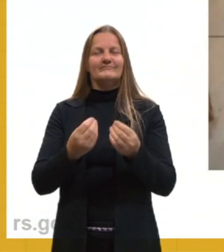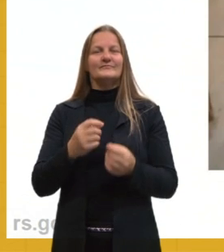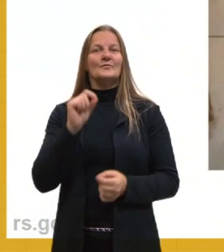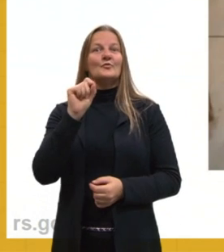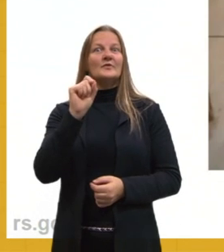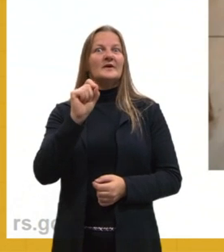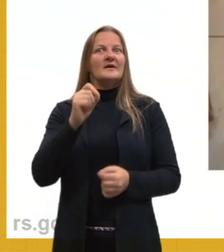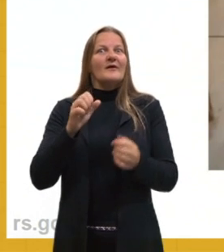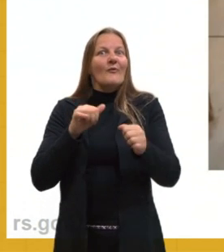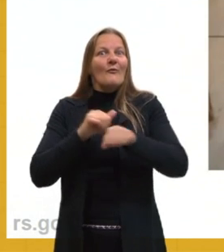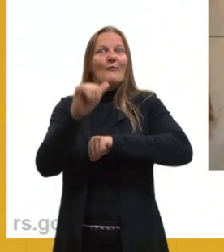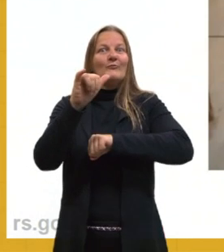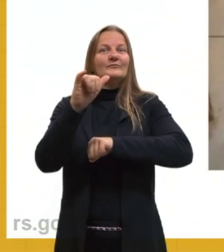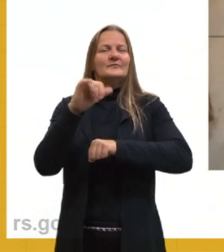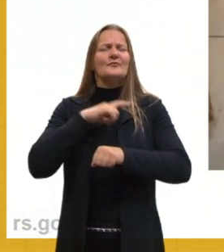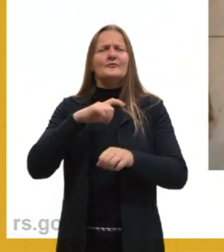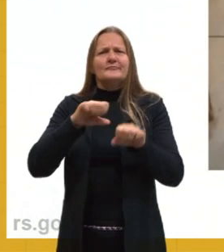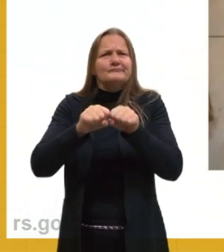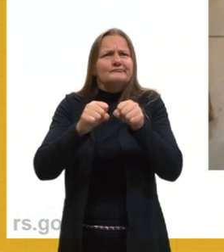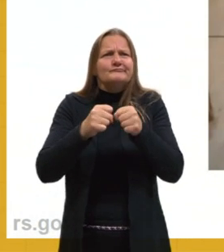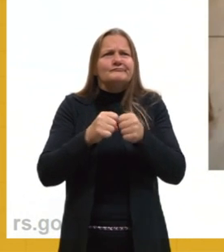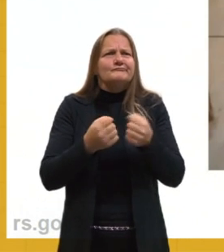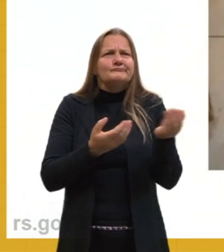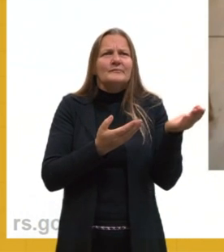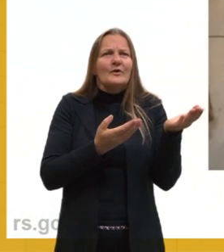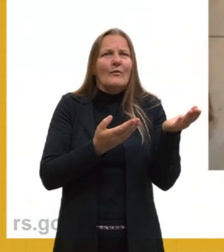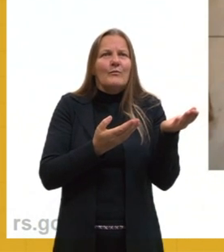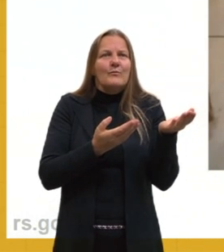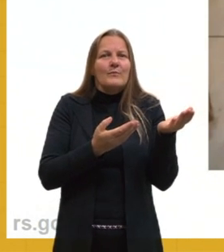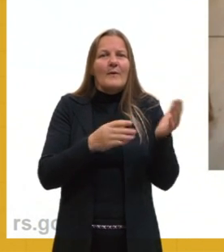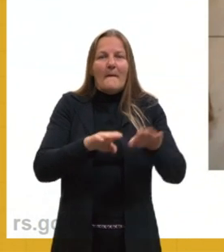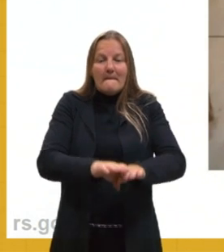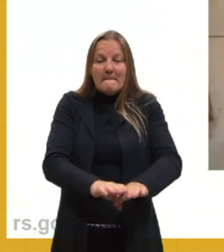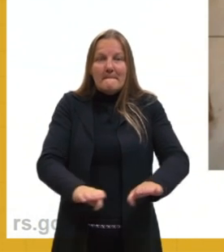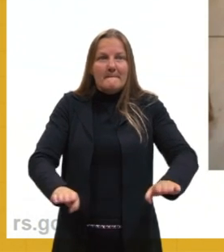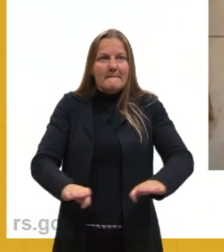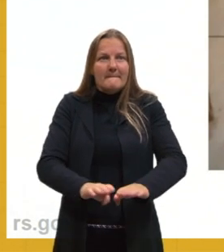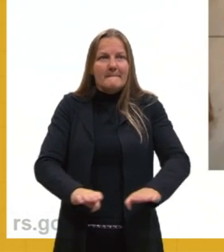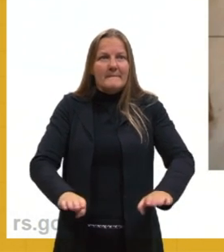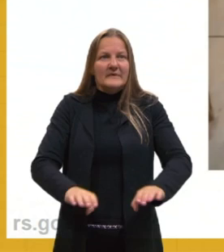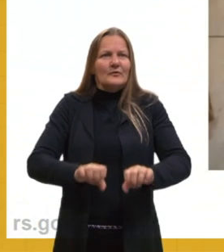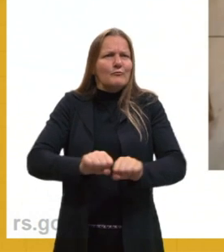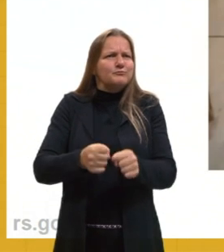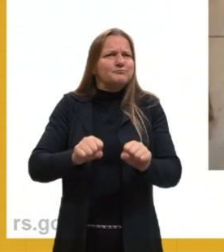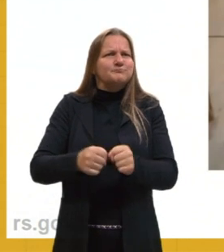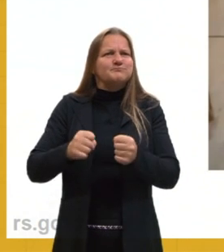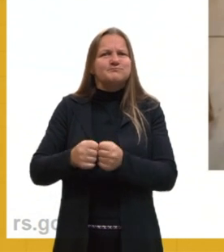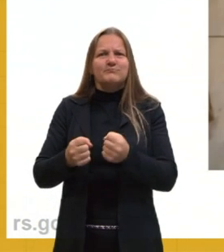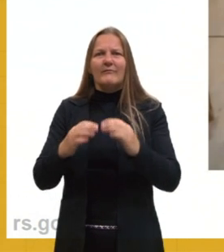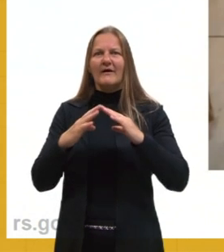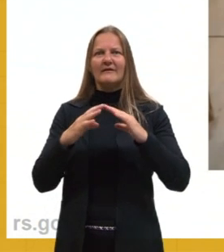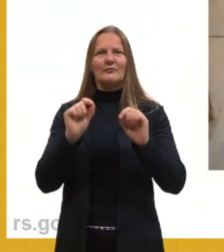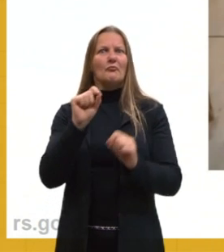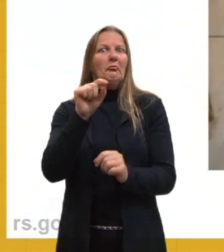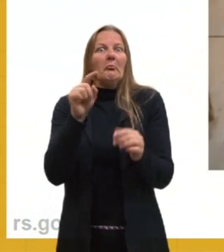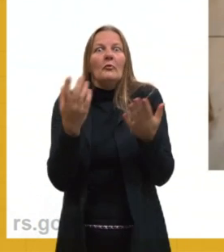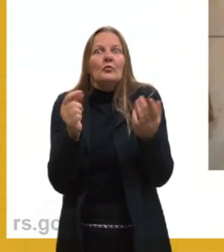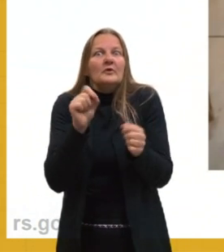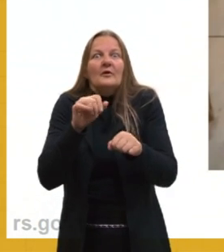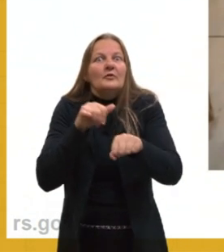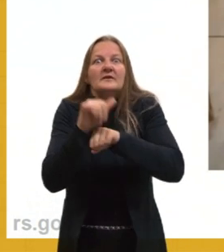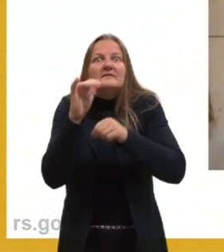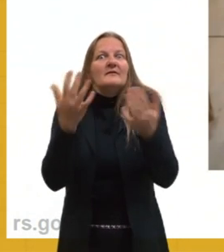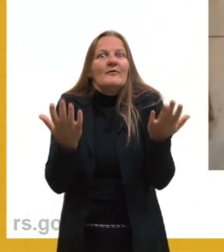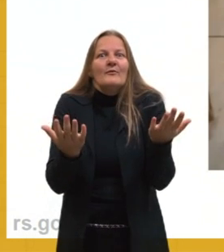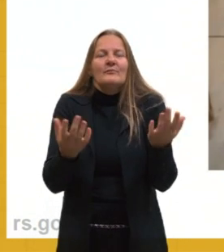o que está acontecendo, descobrir o que está acontecendo com esse piso aqui, com esse chão dessa casa. Então, uma pergunta que eu faço para